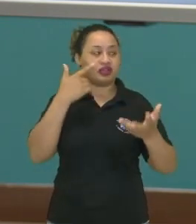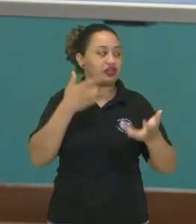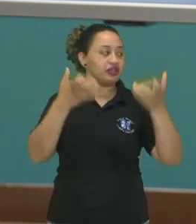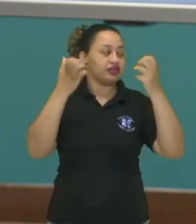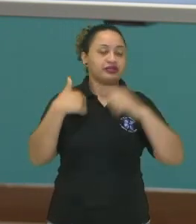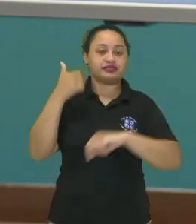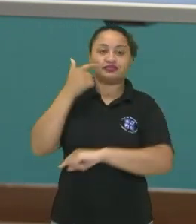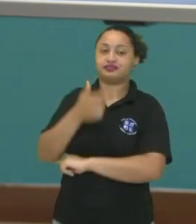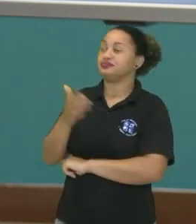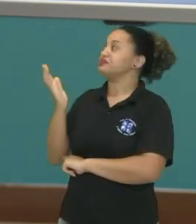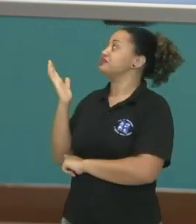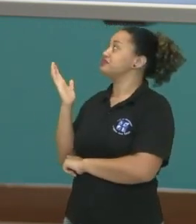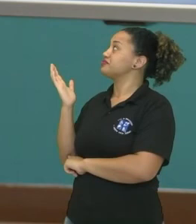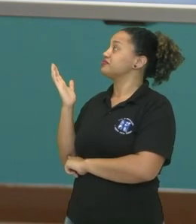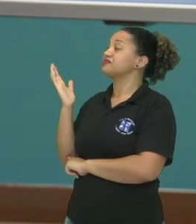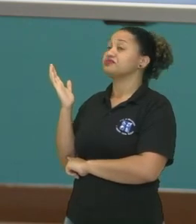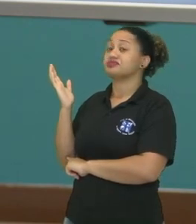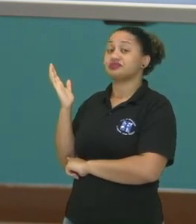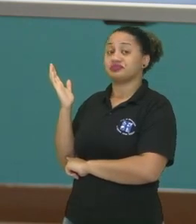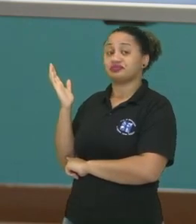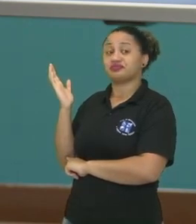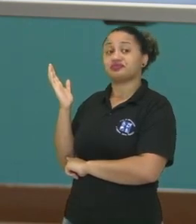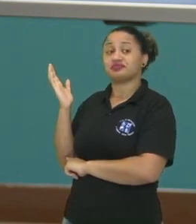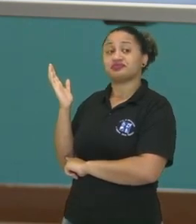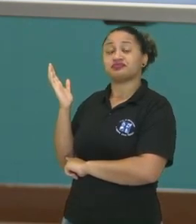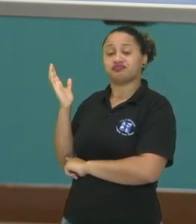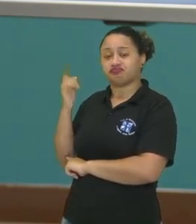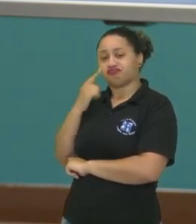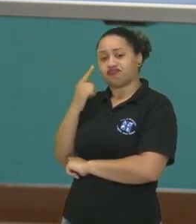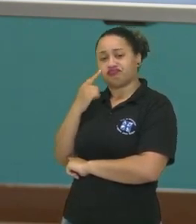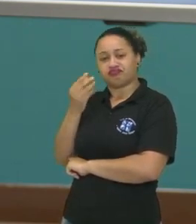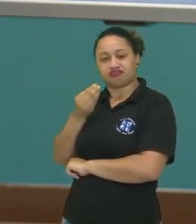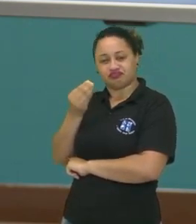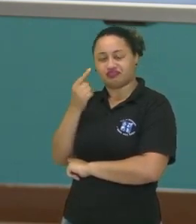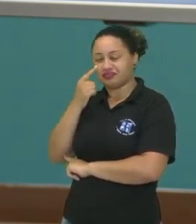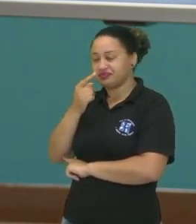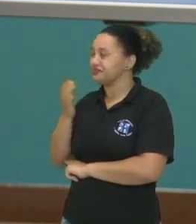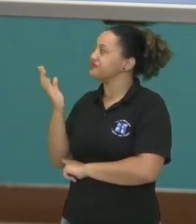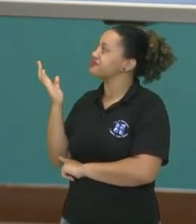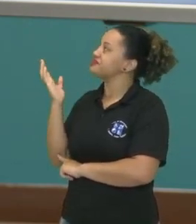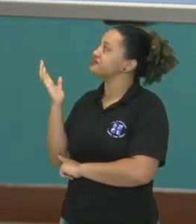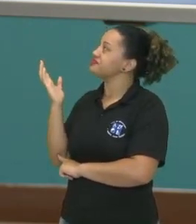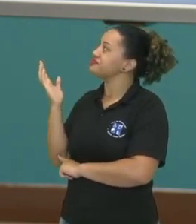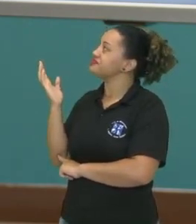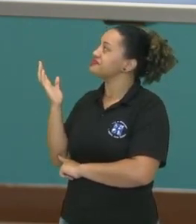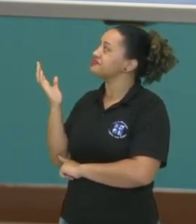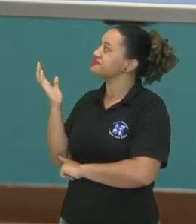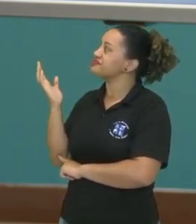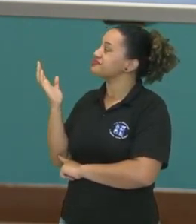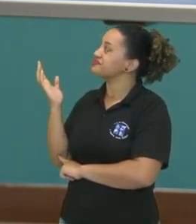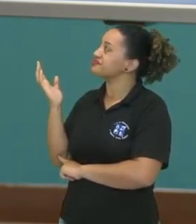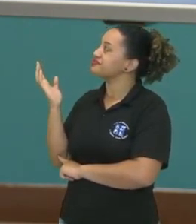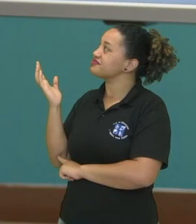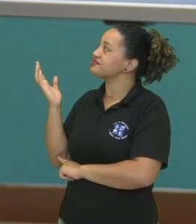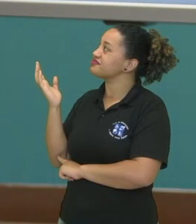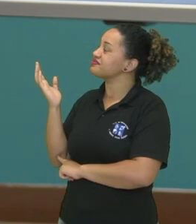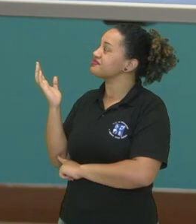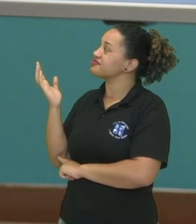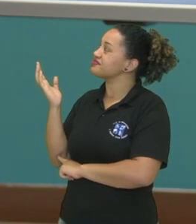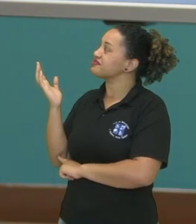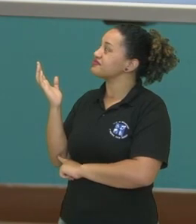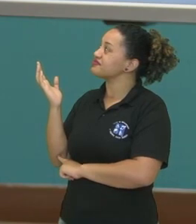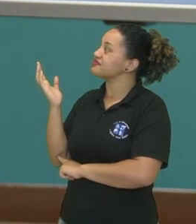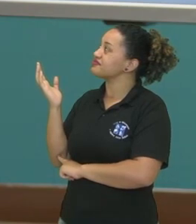funciona. Aqui, então, tem os geradores, as turbinas, olha as caldeiras aqui, né? O vapor da água